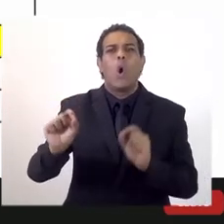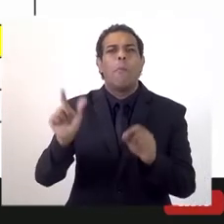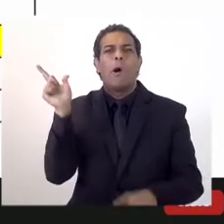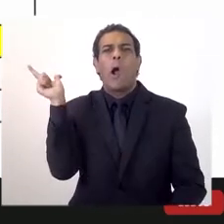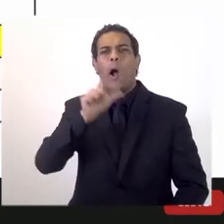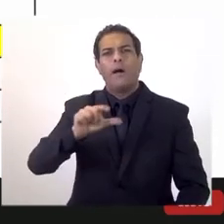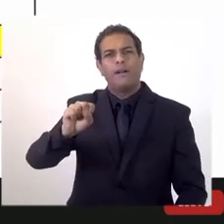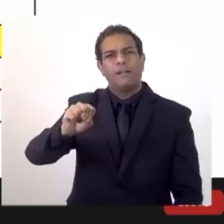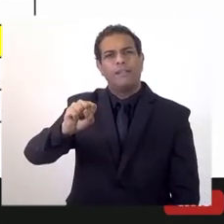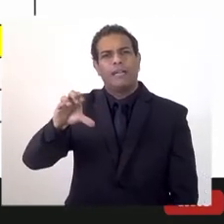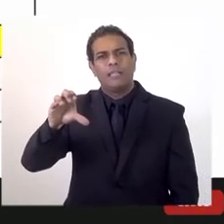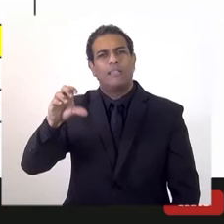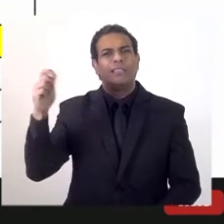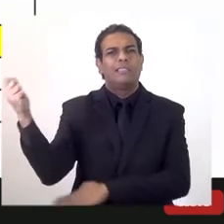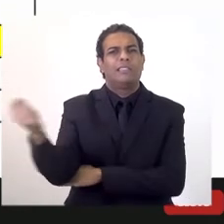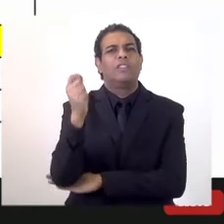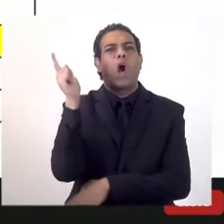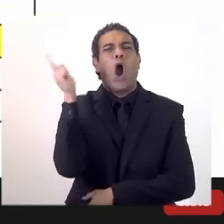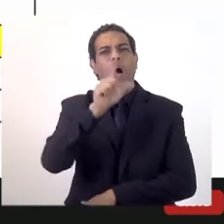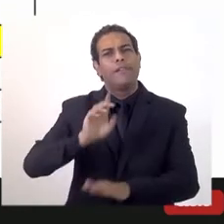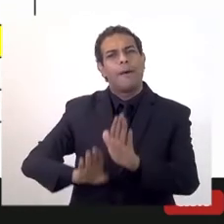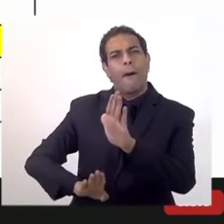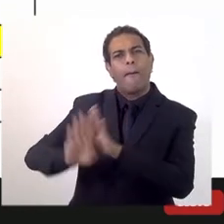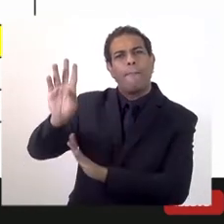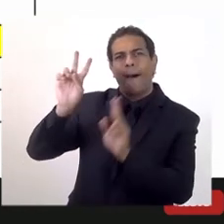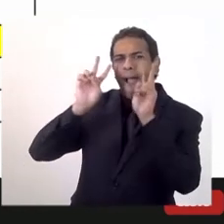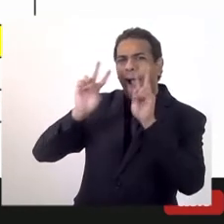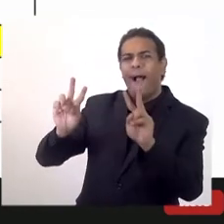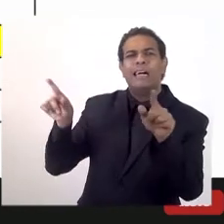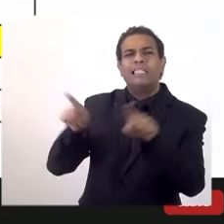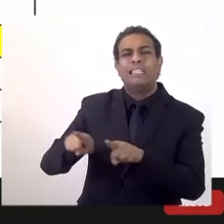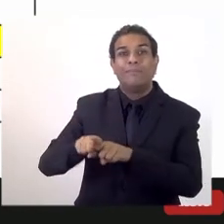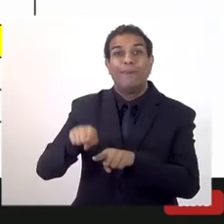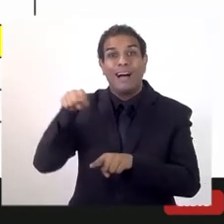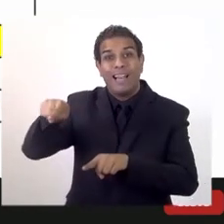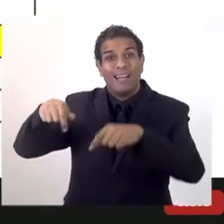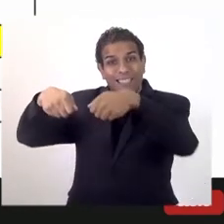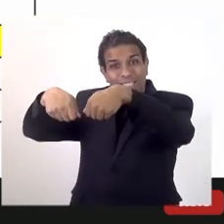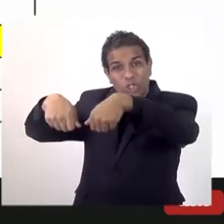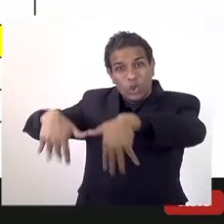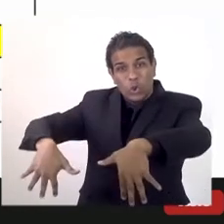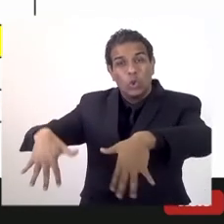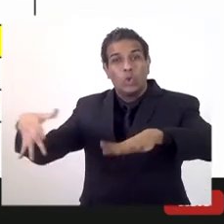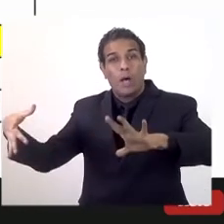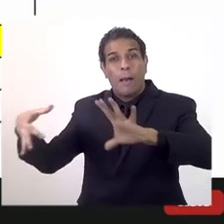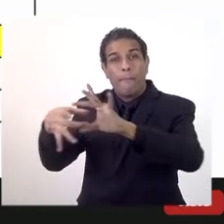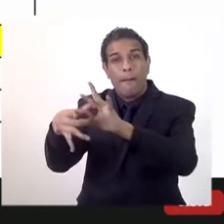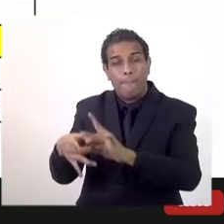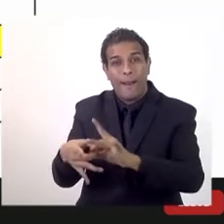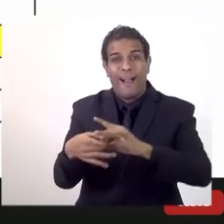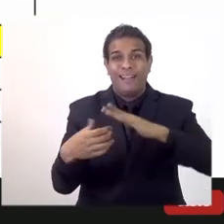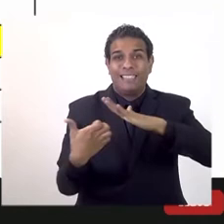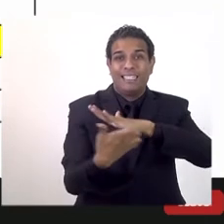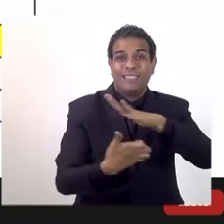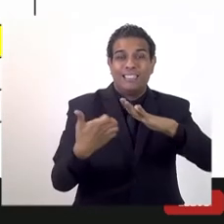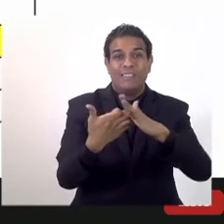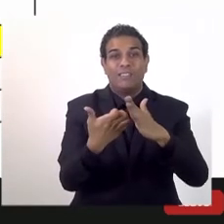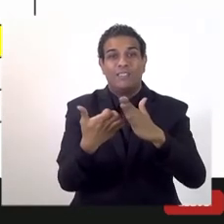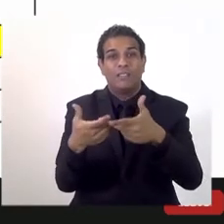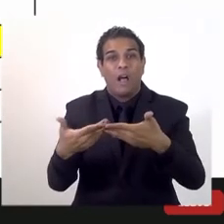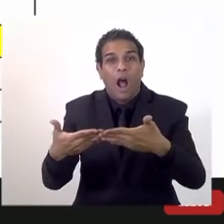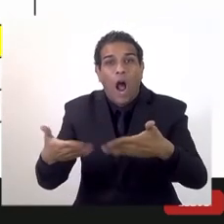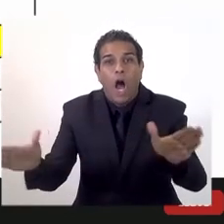Catarina pelo que nós já estudamos? É que lá nós temos uma estrutura produtiva integrada. As grandes empresas lá não são enclaves, são